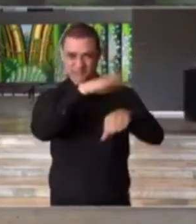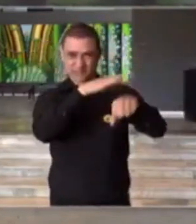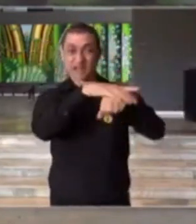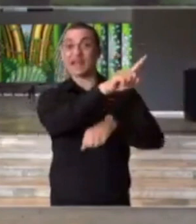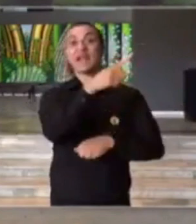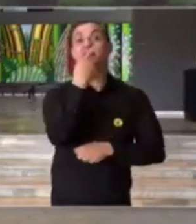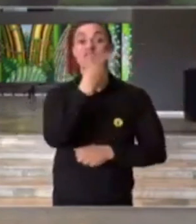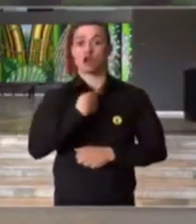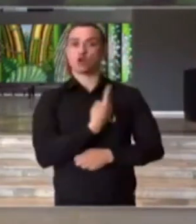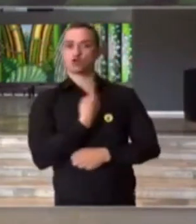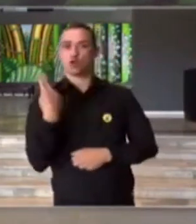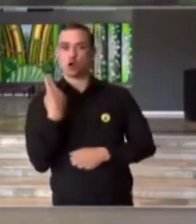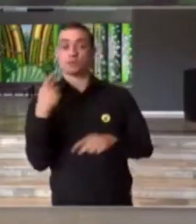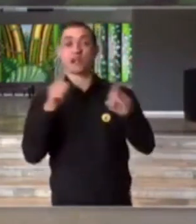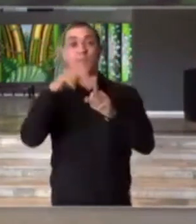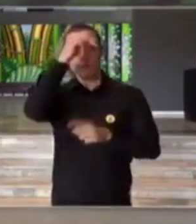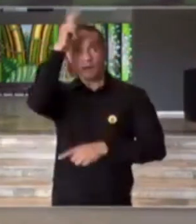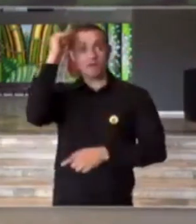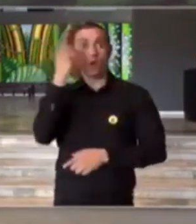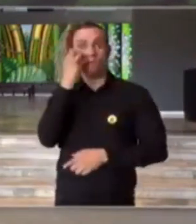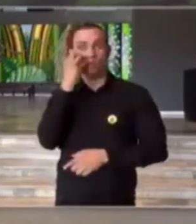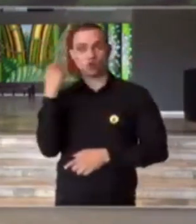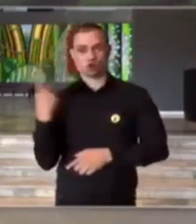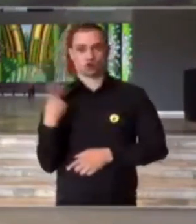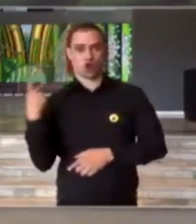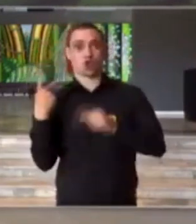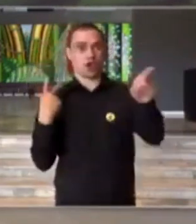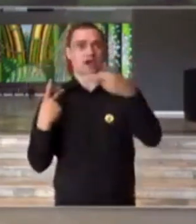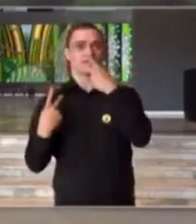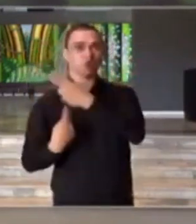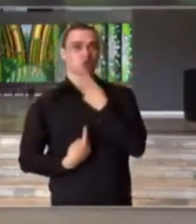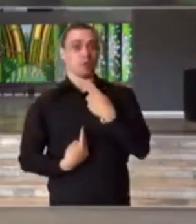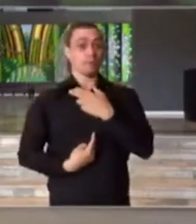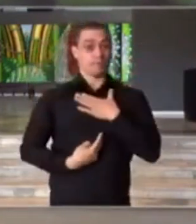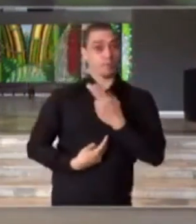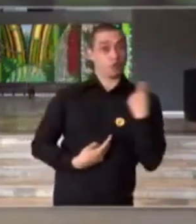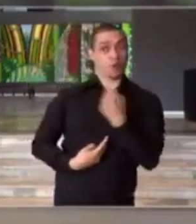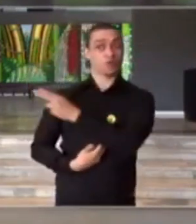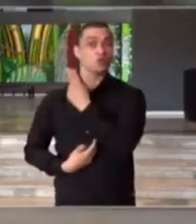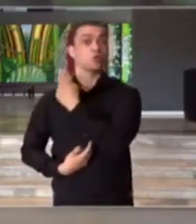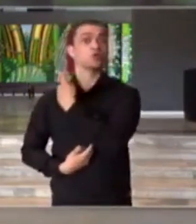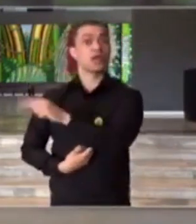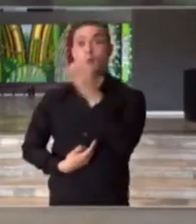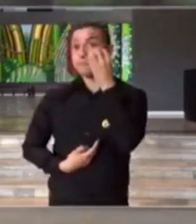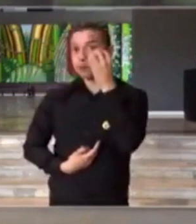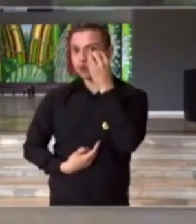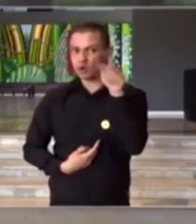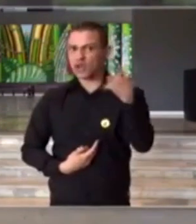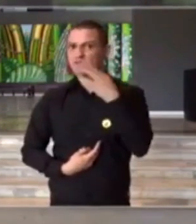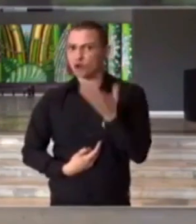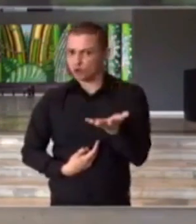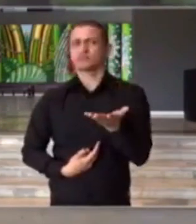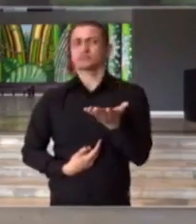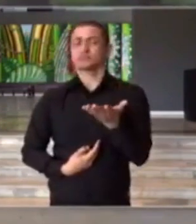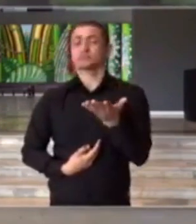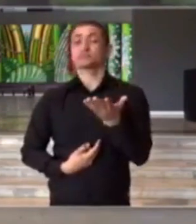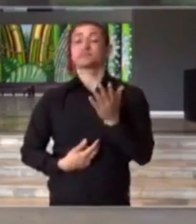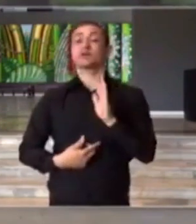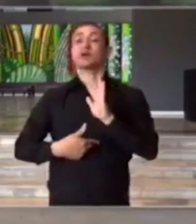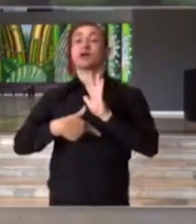citou a mim e ao prefeito Bruno Covas nominalmente. E antes de me referir